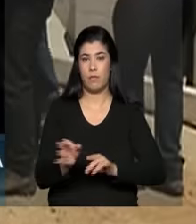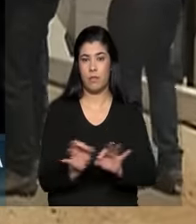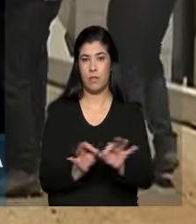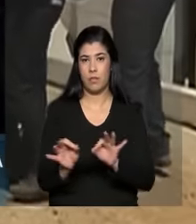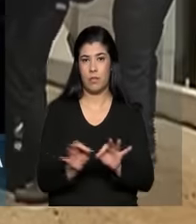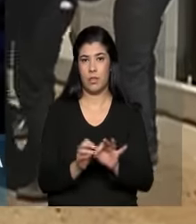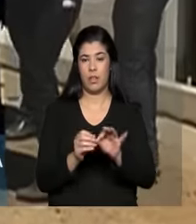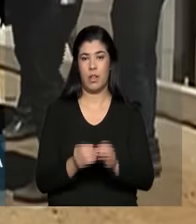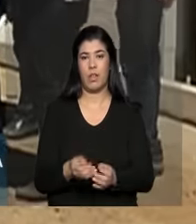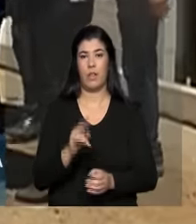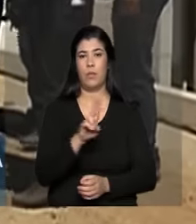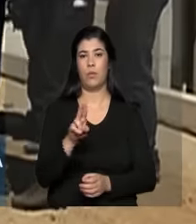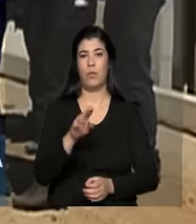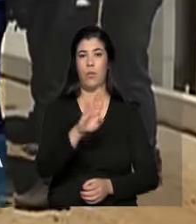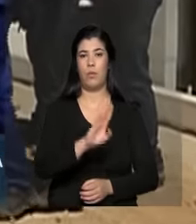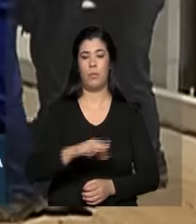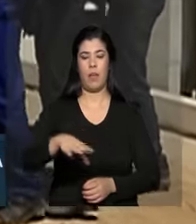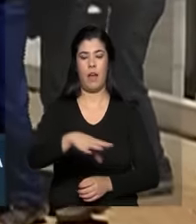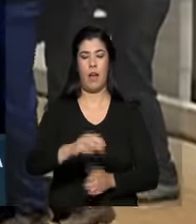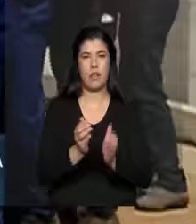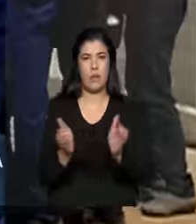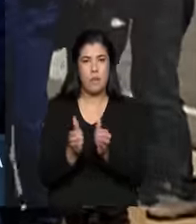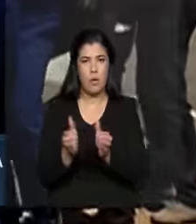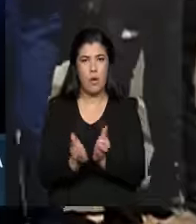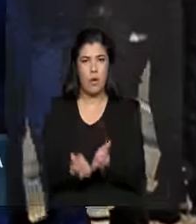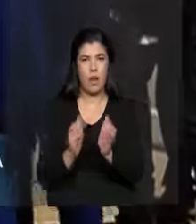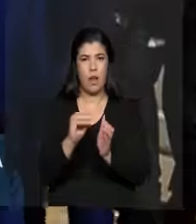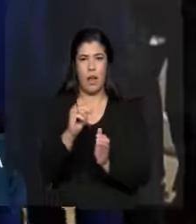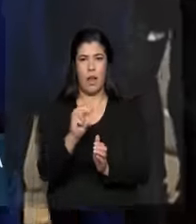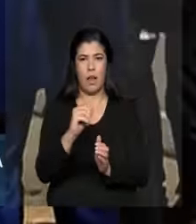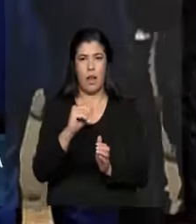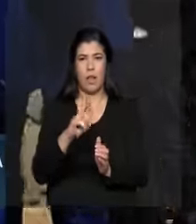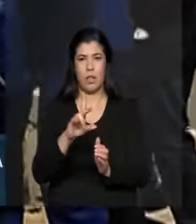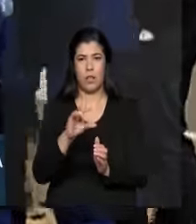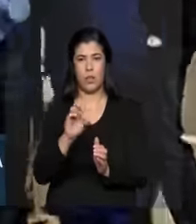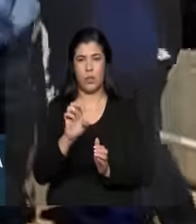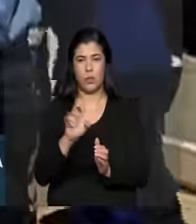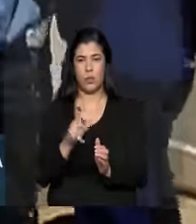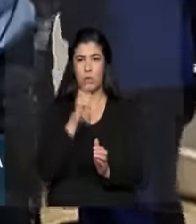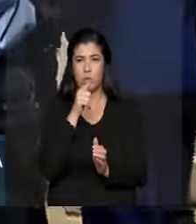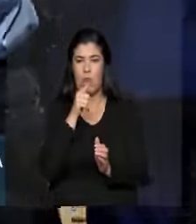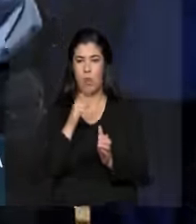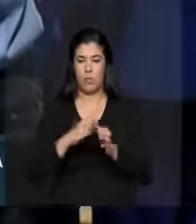existentes na região. Eles também vão receber as águas do Rio São Francisco.